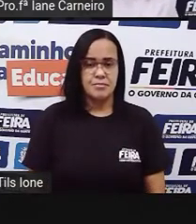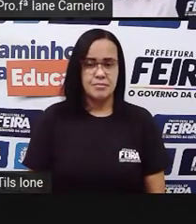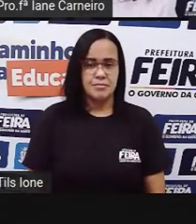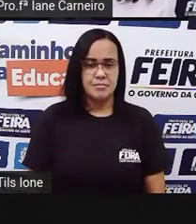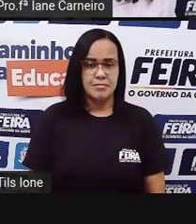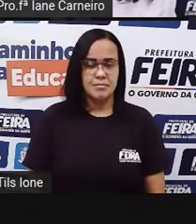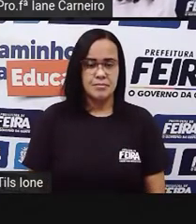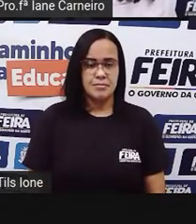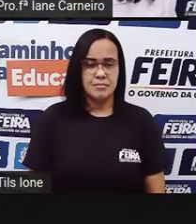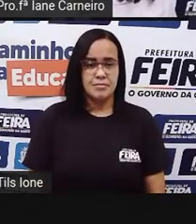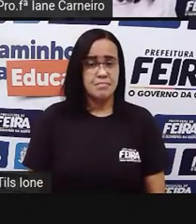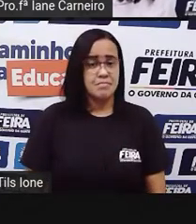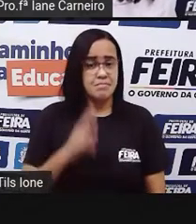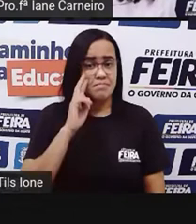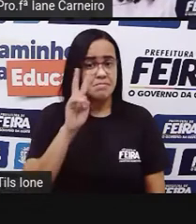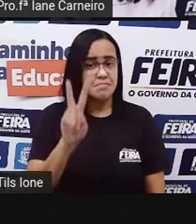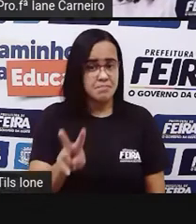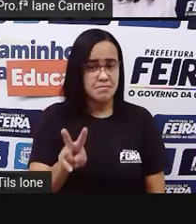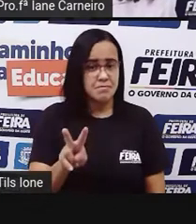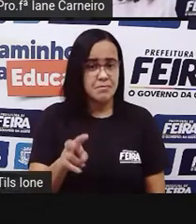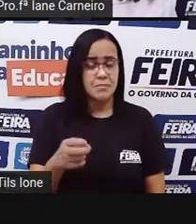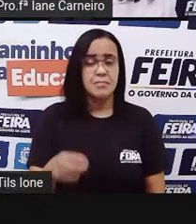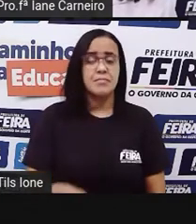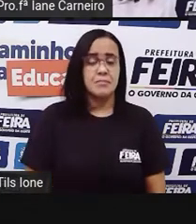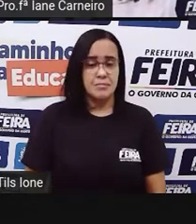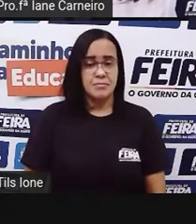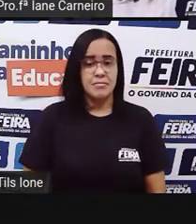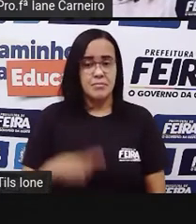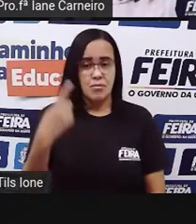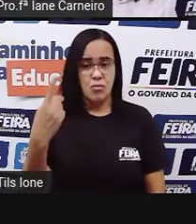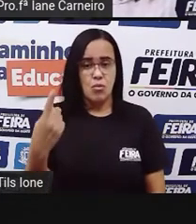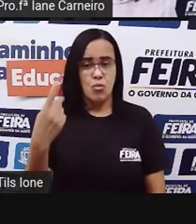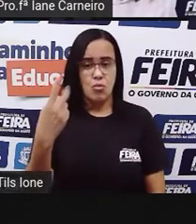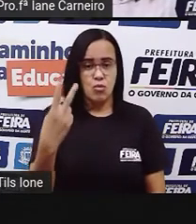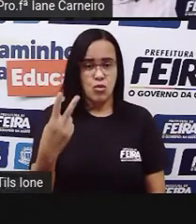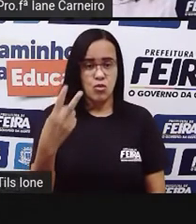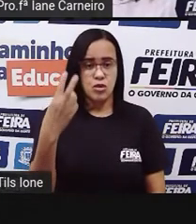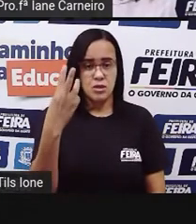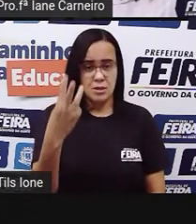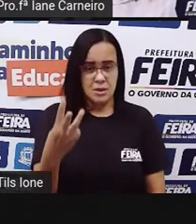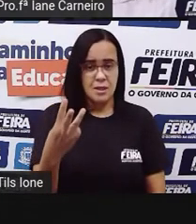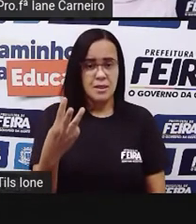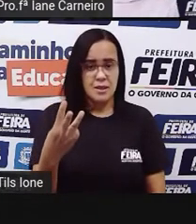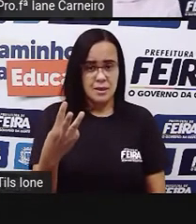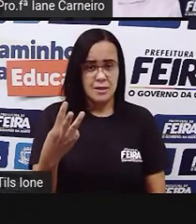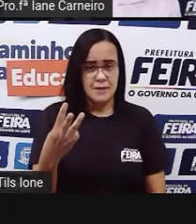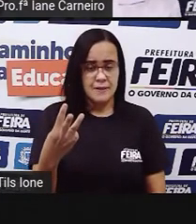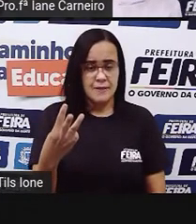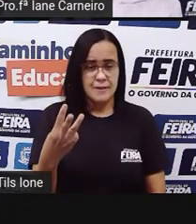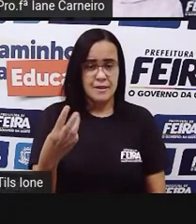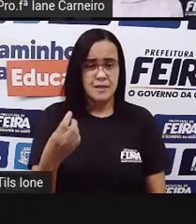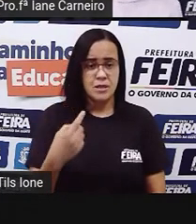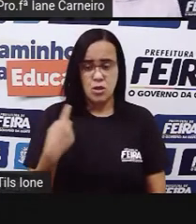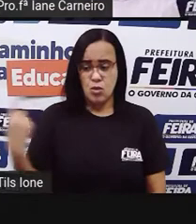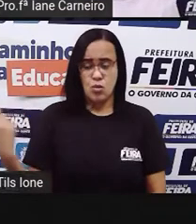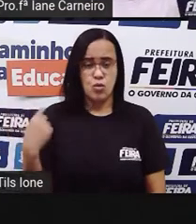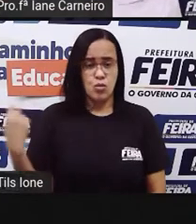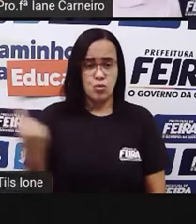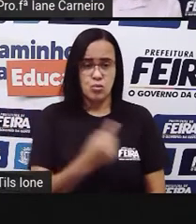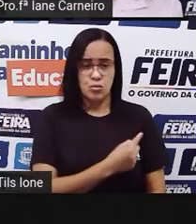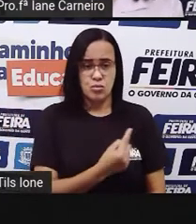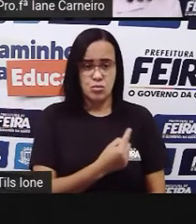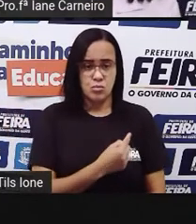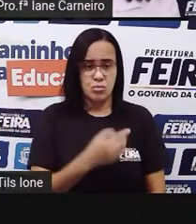Então, ó, tem um aqui, um, dois, três. Essa menina aqui, esse menino, a gente pode considerar que eles estão